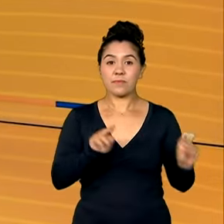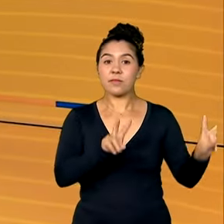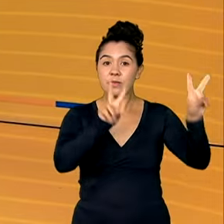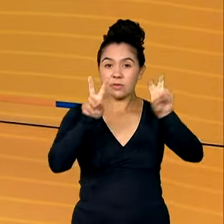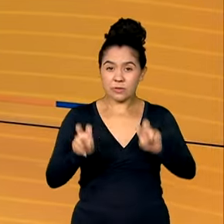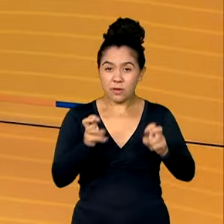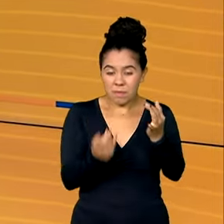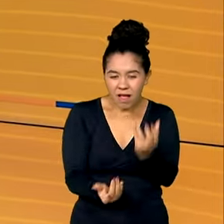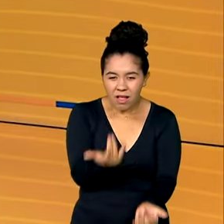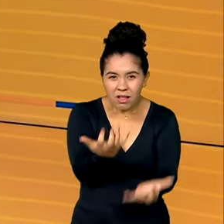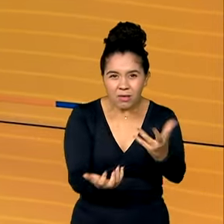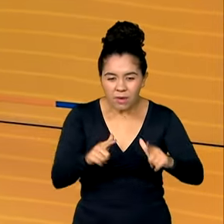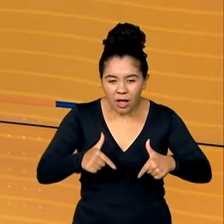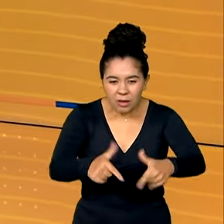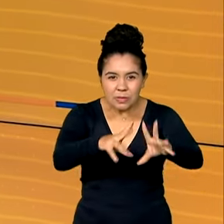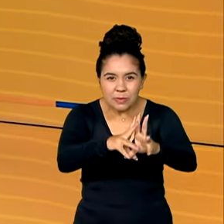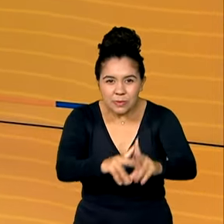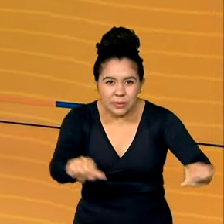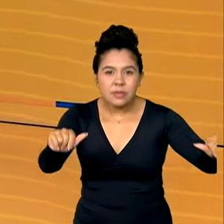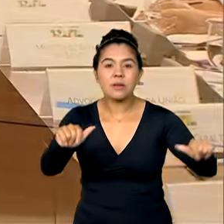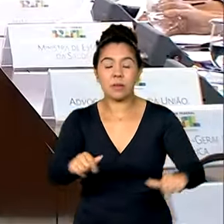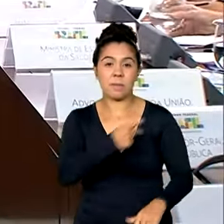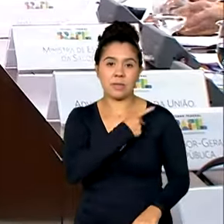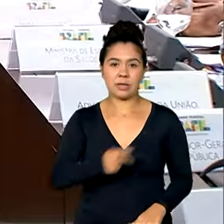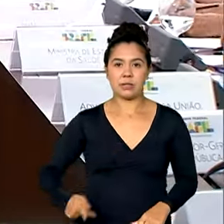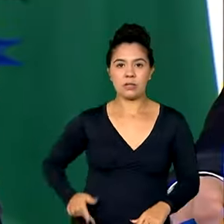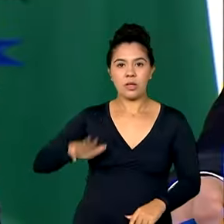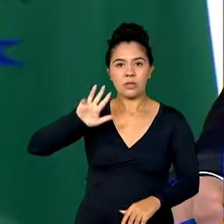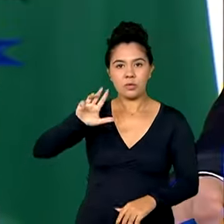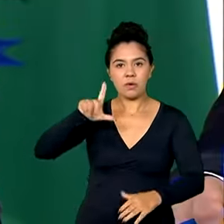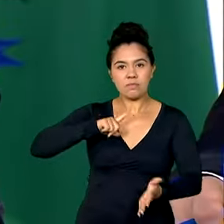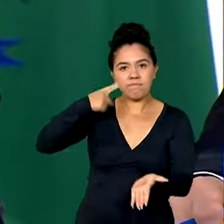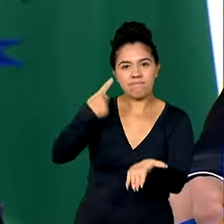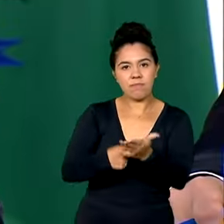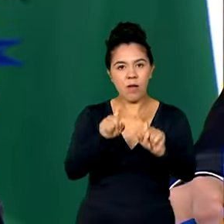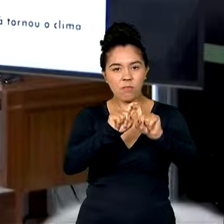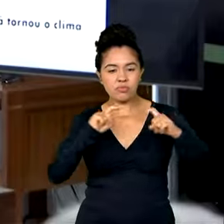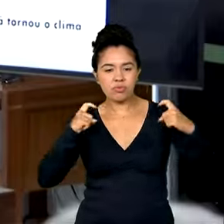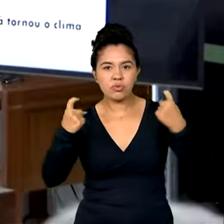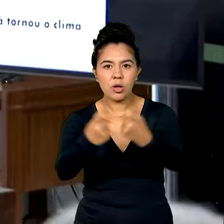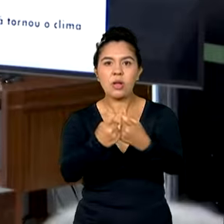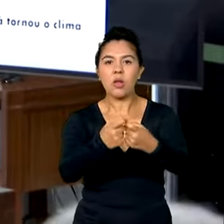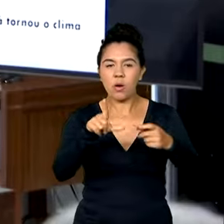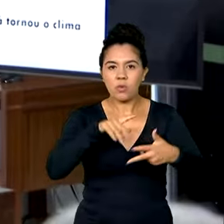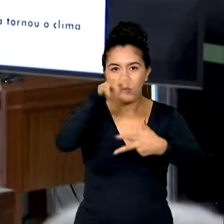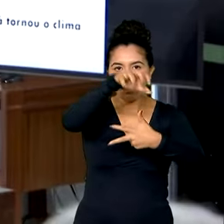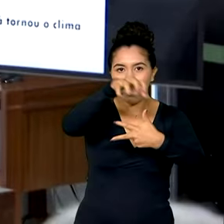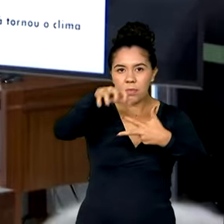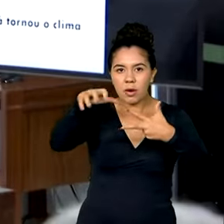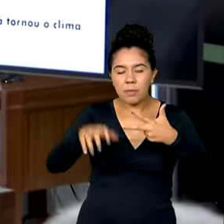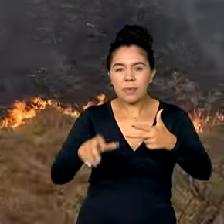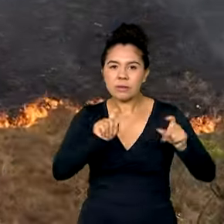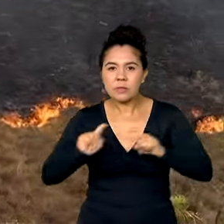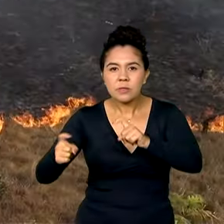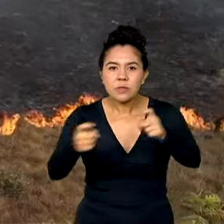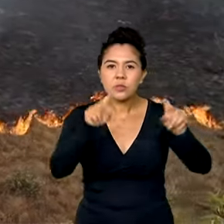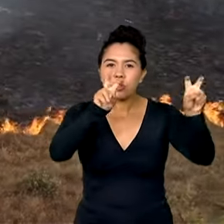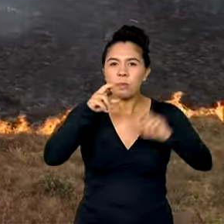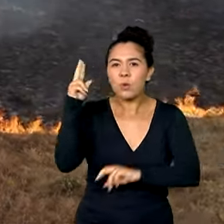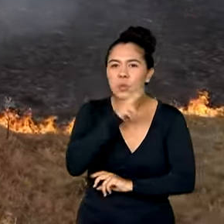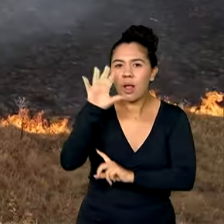Combate às queimadas. Presidente Lula reúne poderes para discutir emergência climática e anuncia